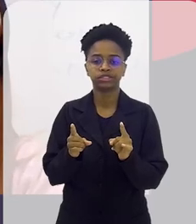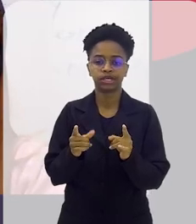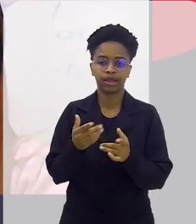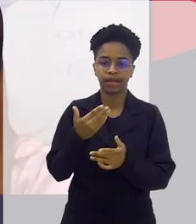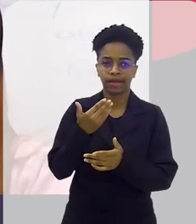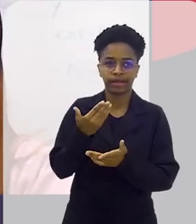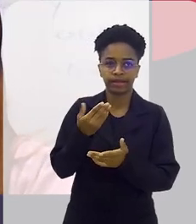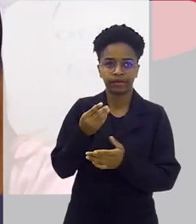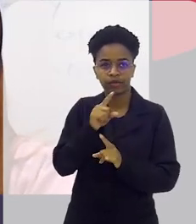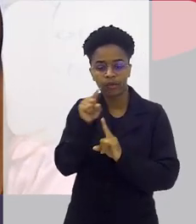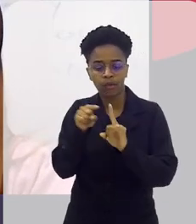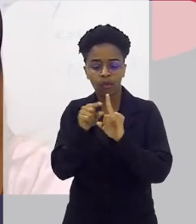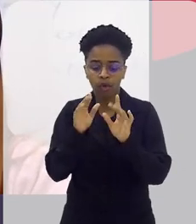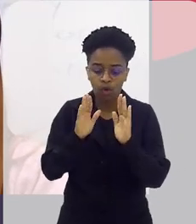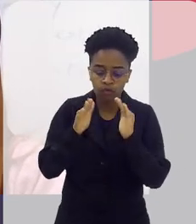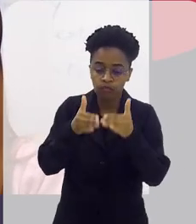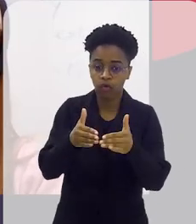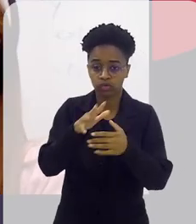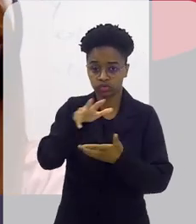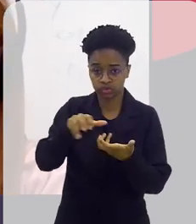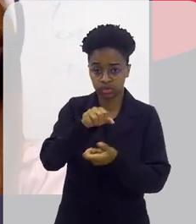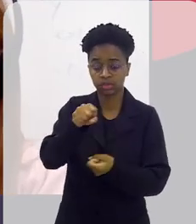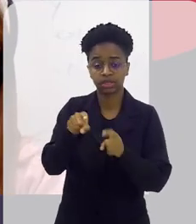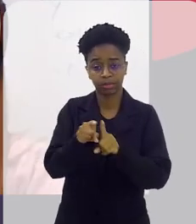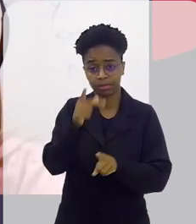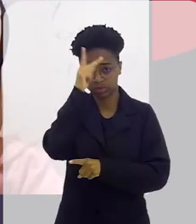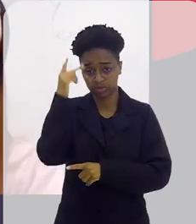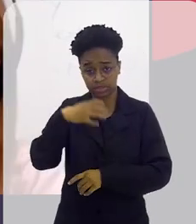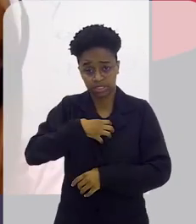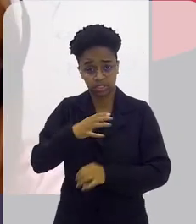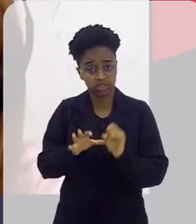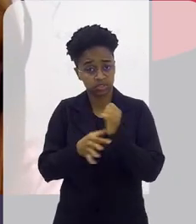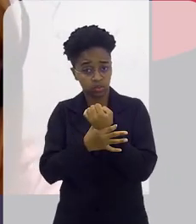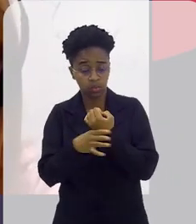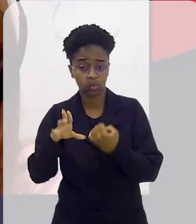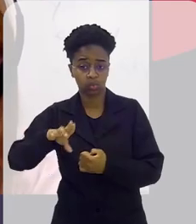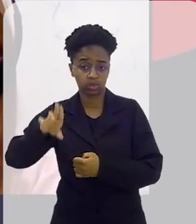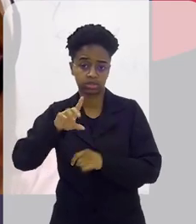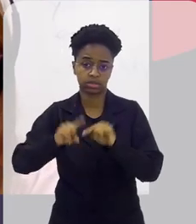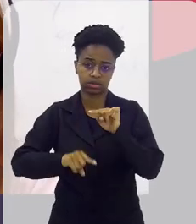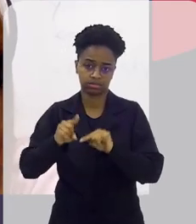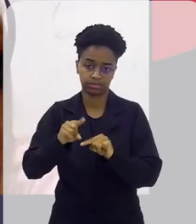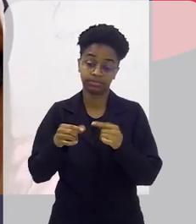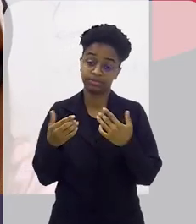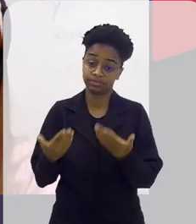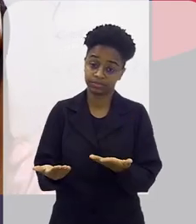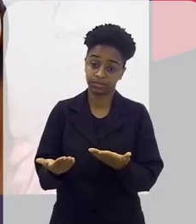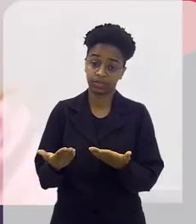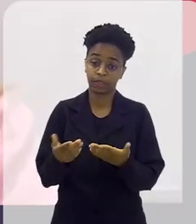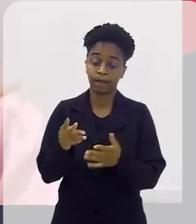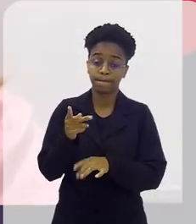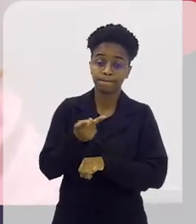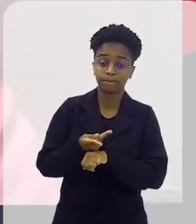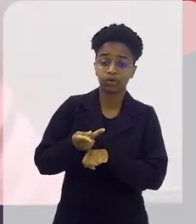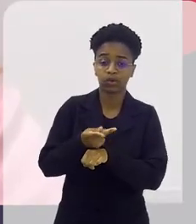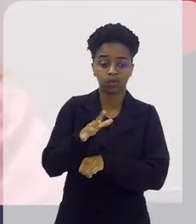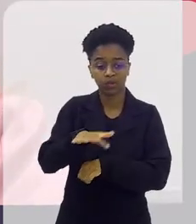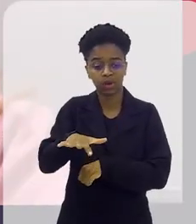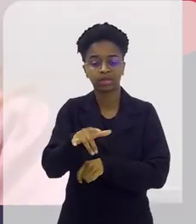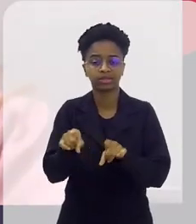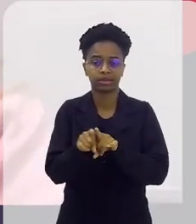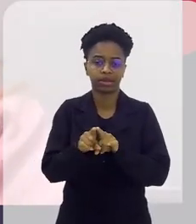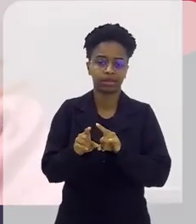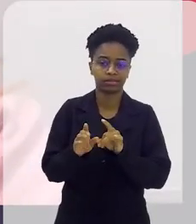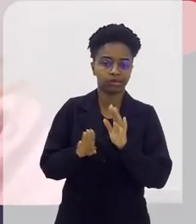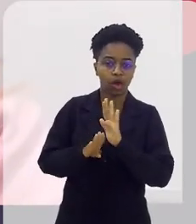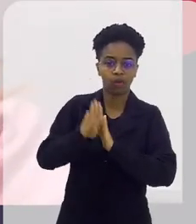sustentável, as pessoas se sentem mais seguras também para consumir esse tipo de produto. Então, a busca por isso